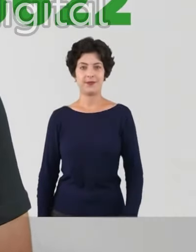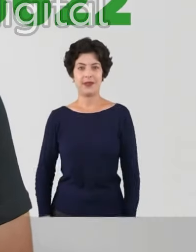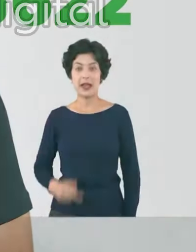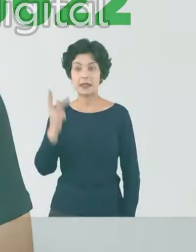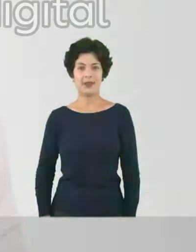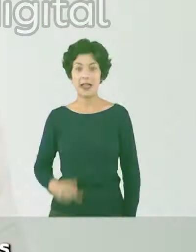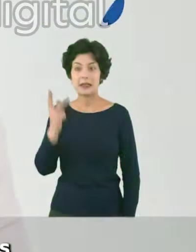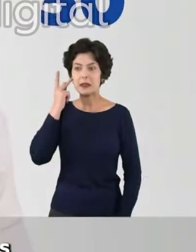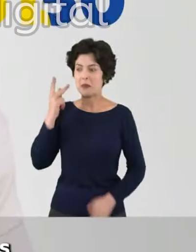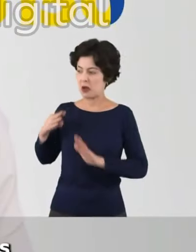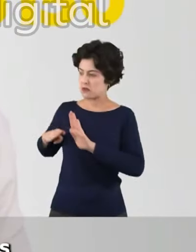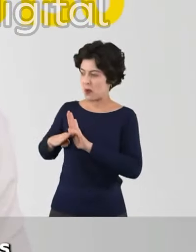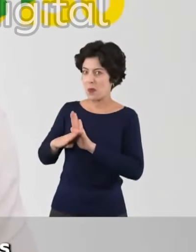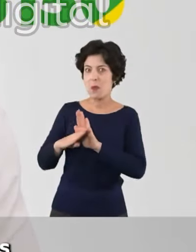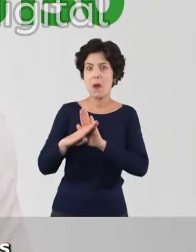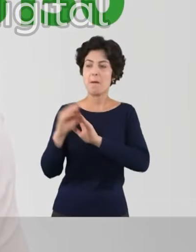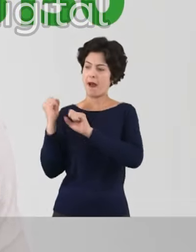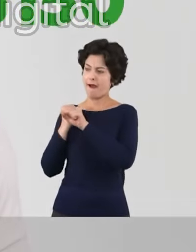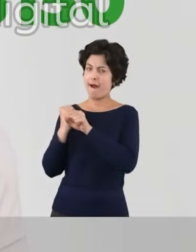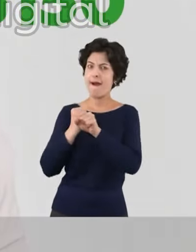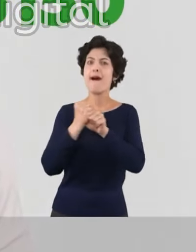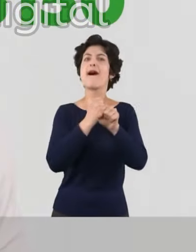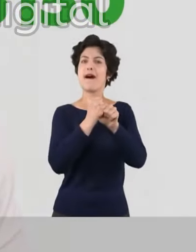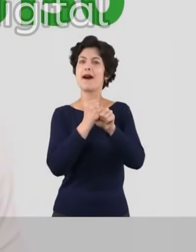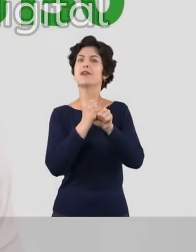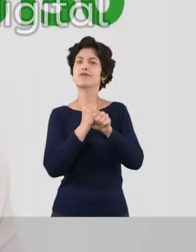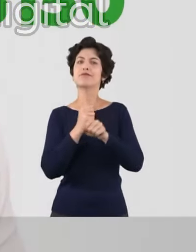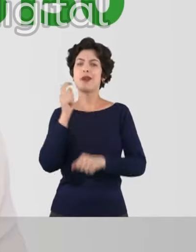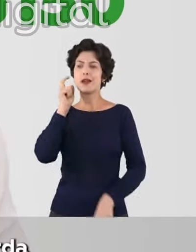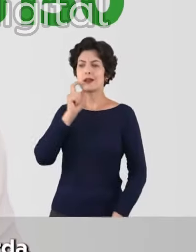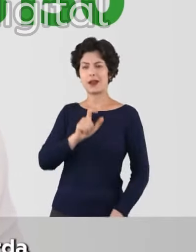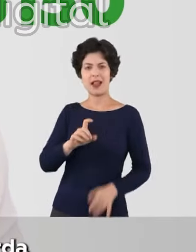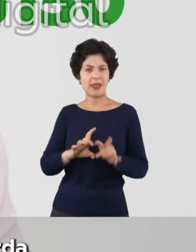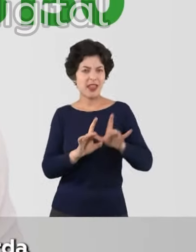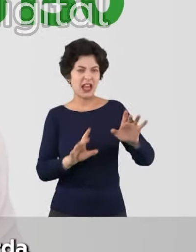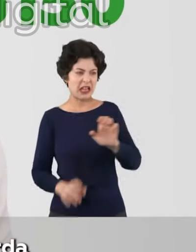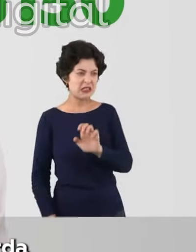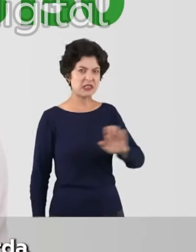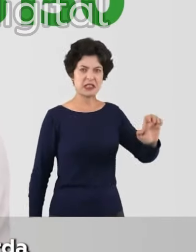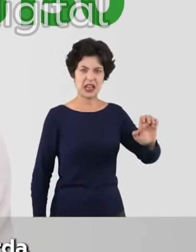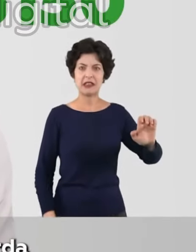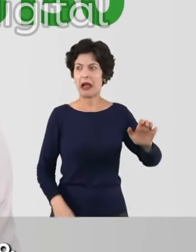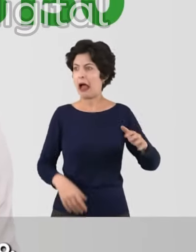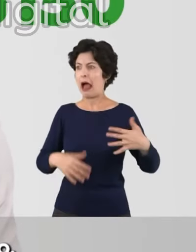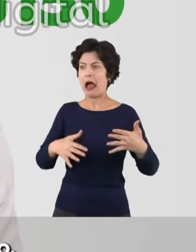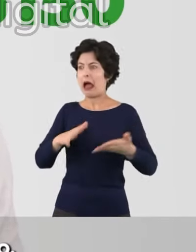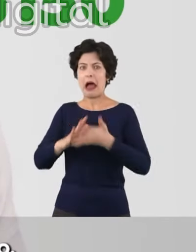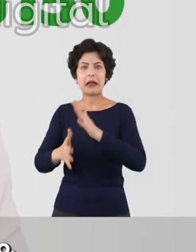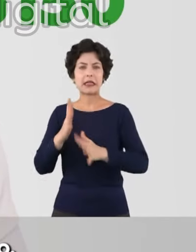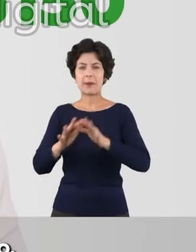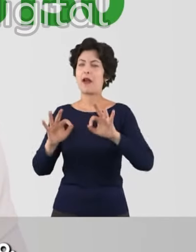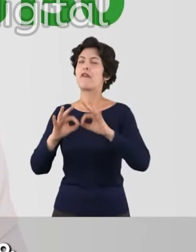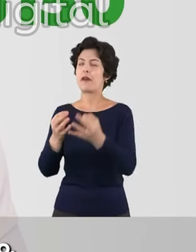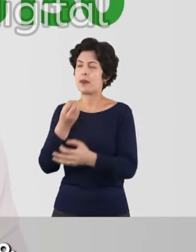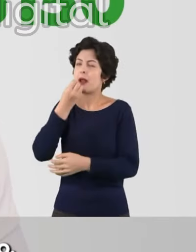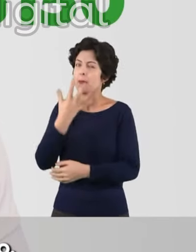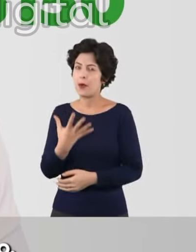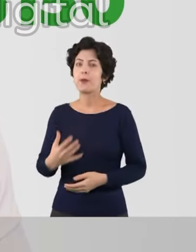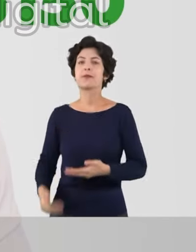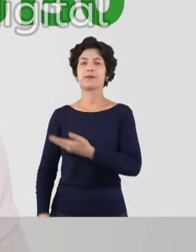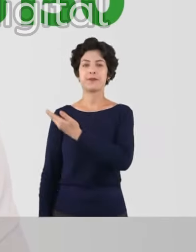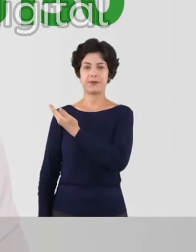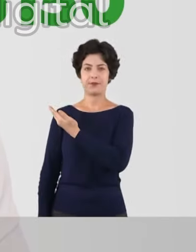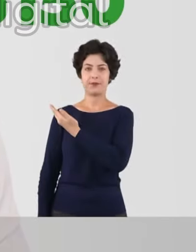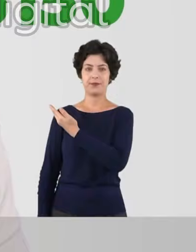dois dois. São Paulo cresceu muito nos últimos anos com Ricardo Nunes. Não podemos deixar que a extrema esquerda assombra as famílias de bem de São